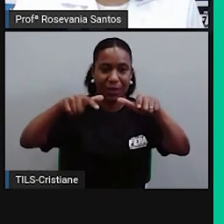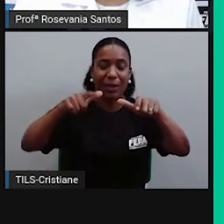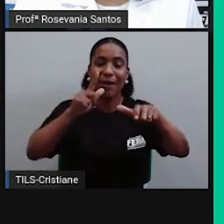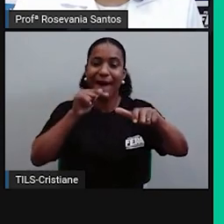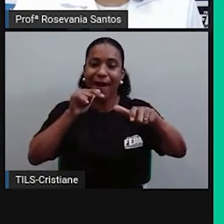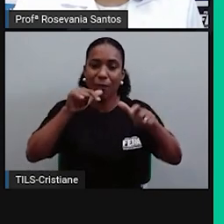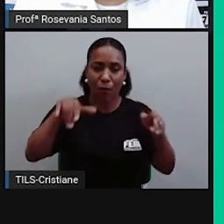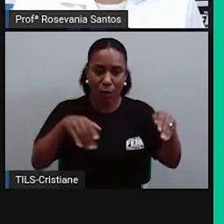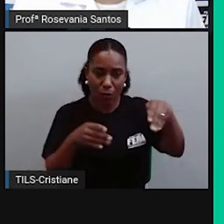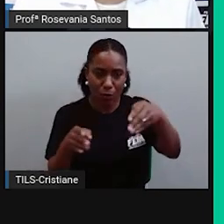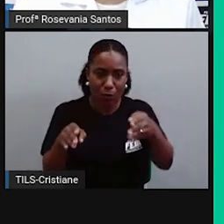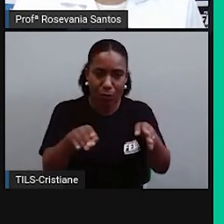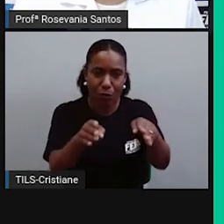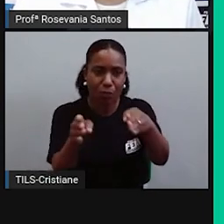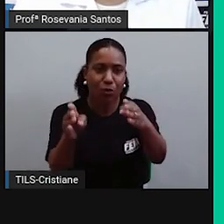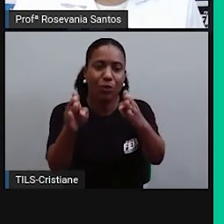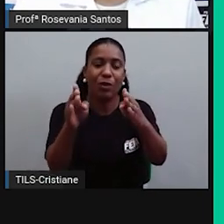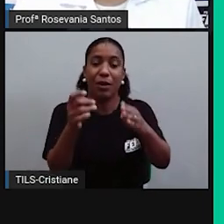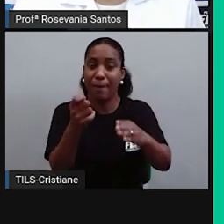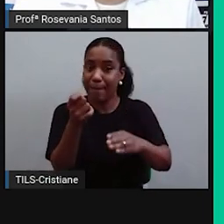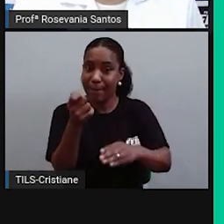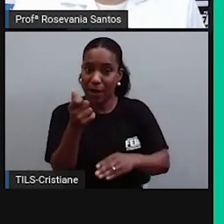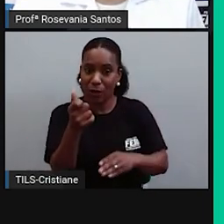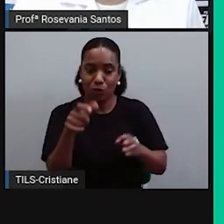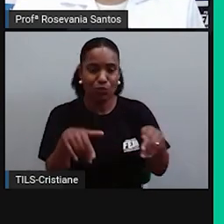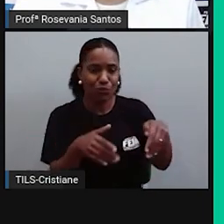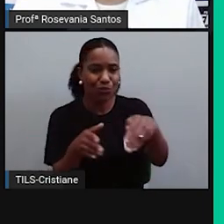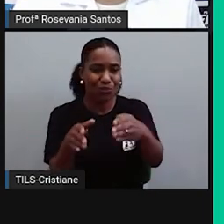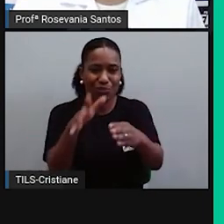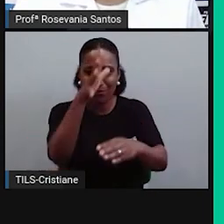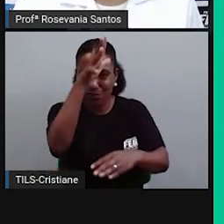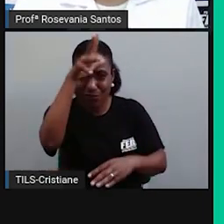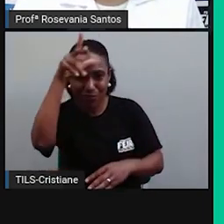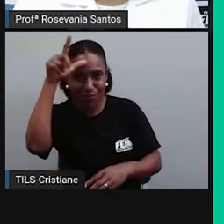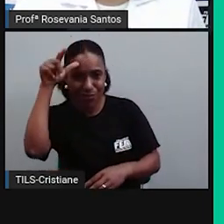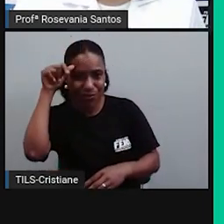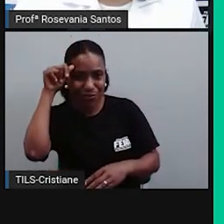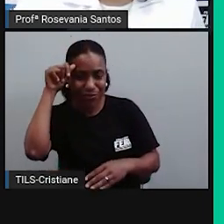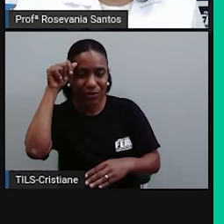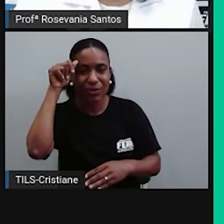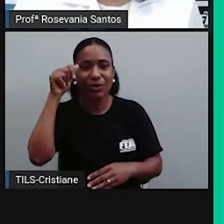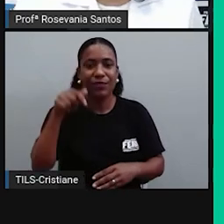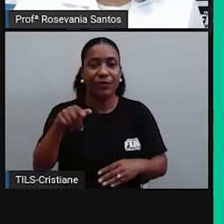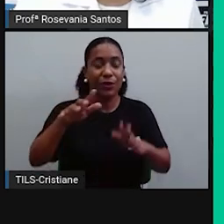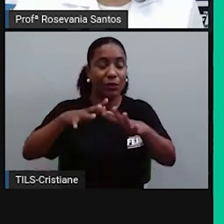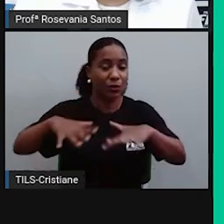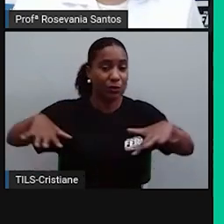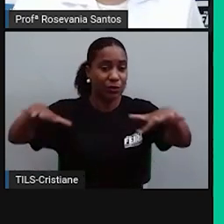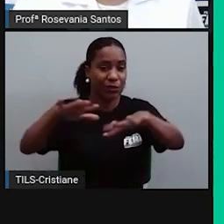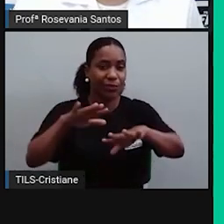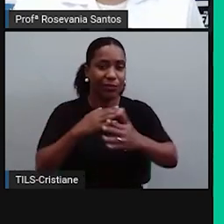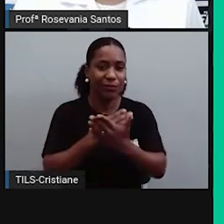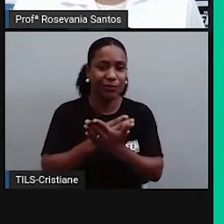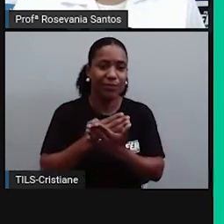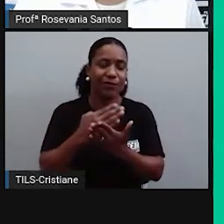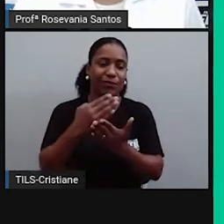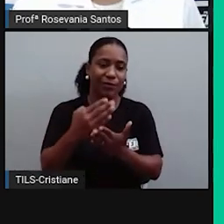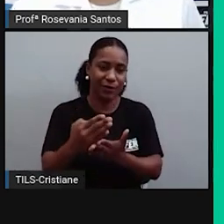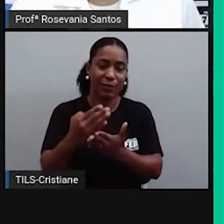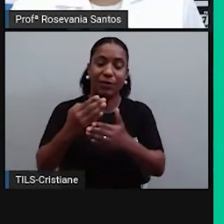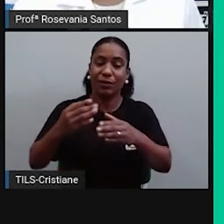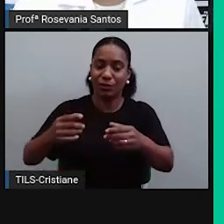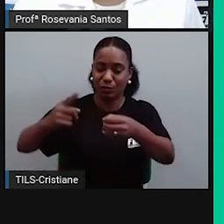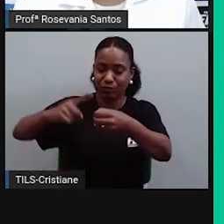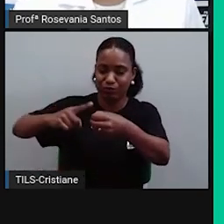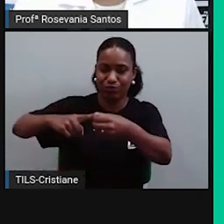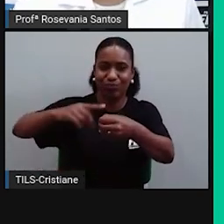Nessa área próxima do Rio Amazonas. E ocupava toda essa área. foi o nosso primeiro processo de interiorização